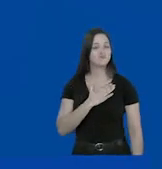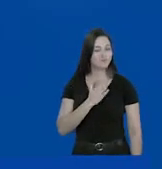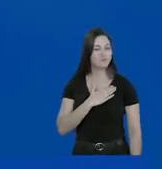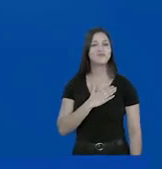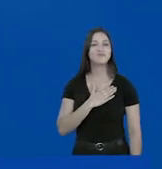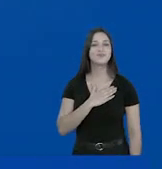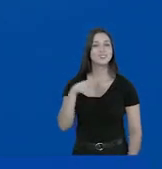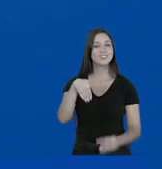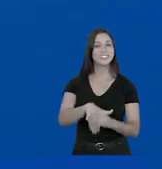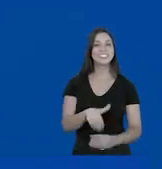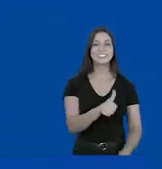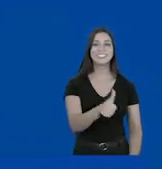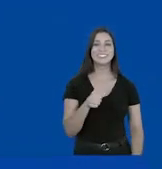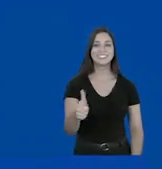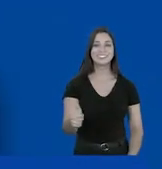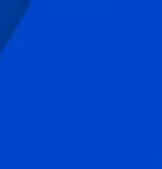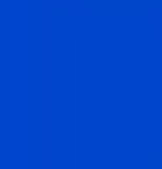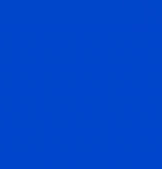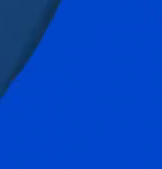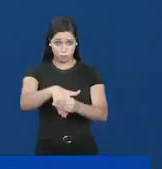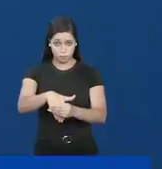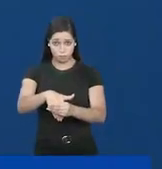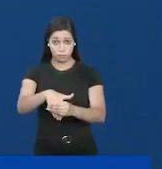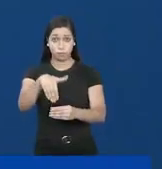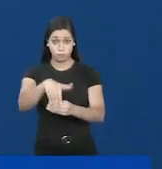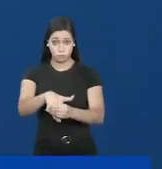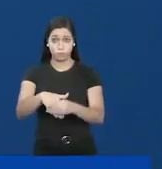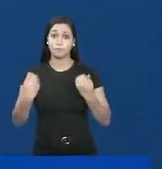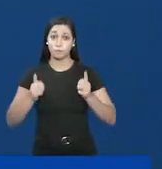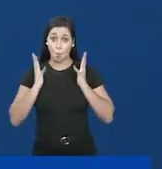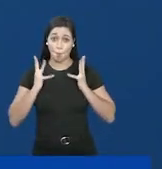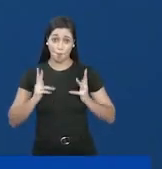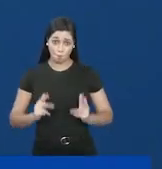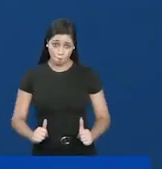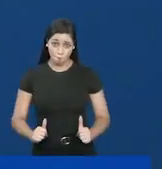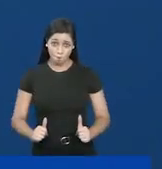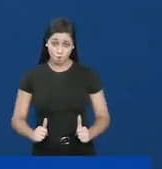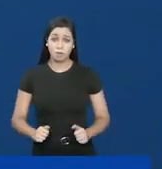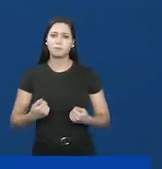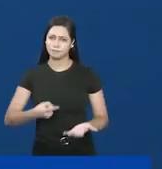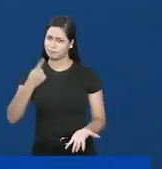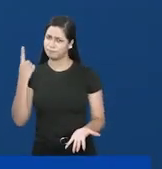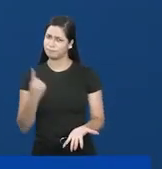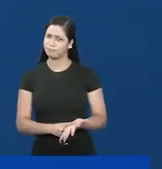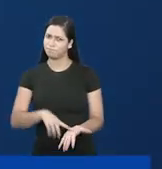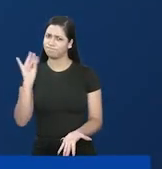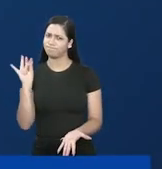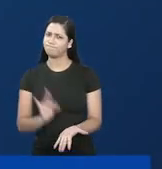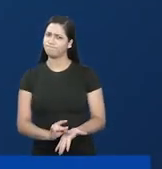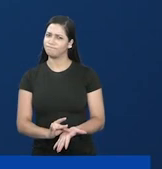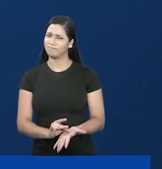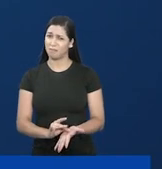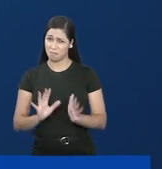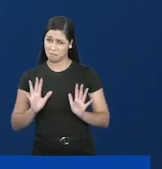com o coração. Vote 11. Eleição tem que ser limpa. Tem que ter compromisso com a verdade. Mas